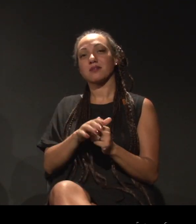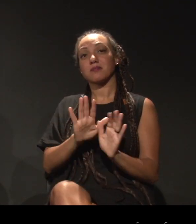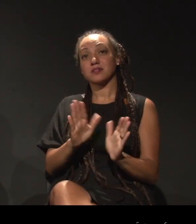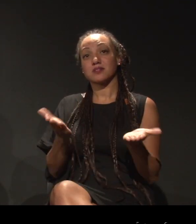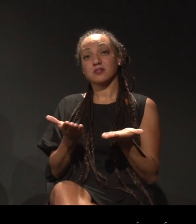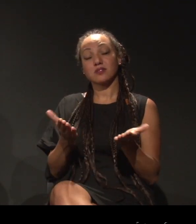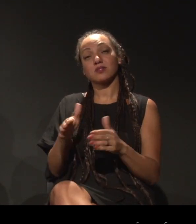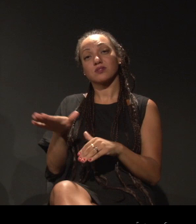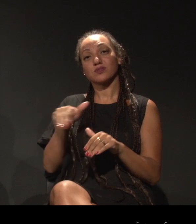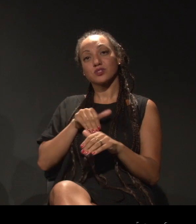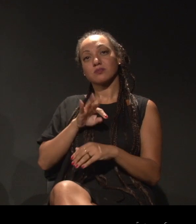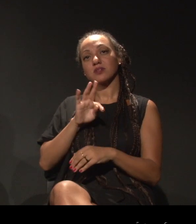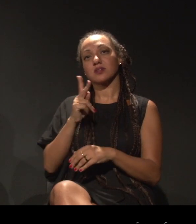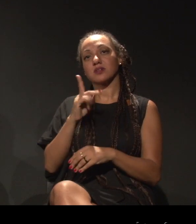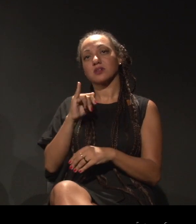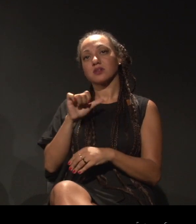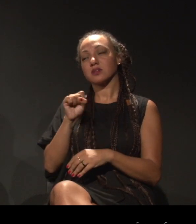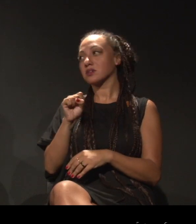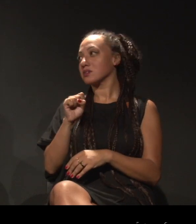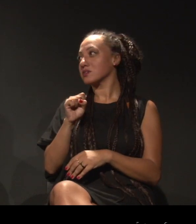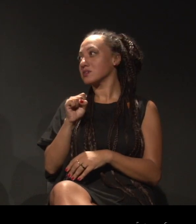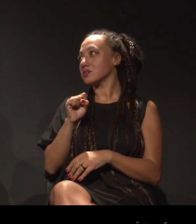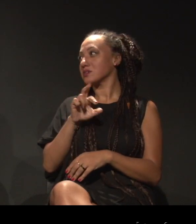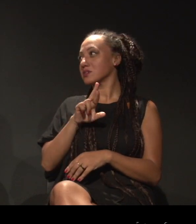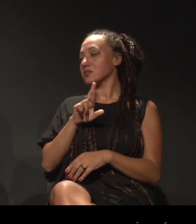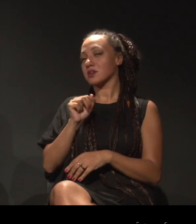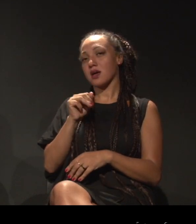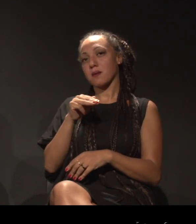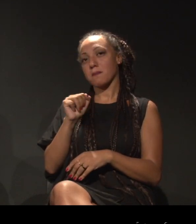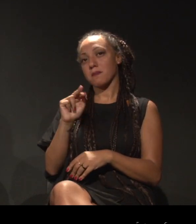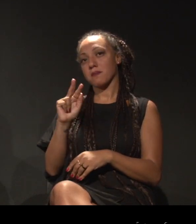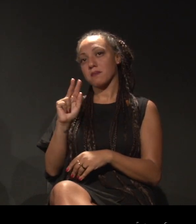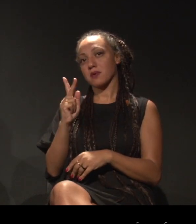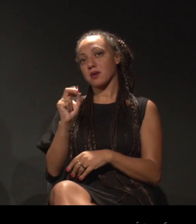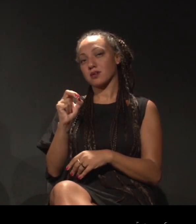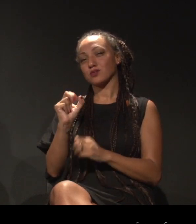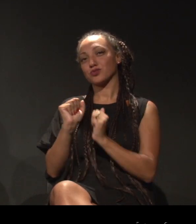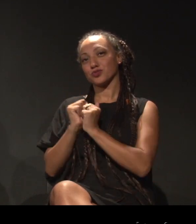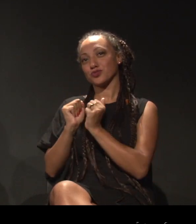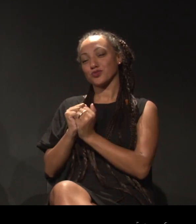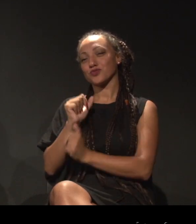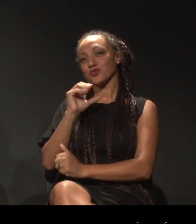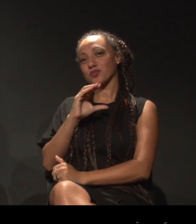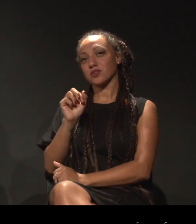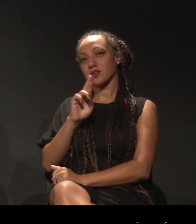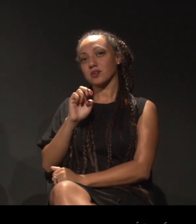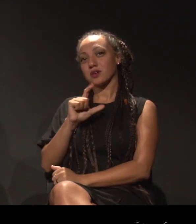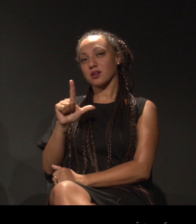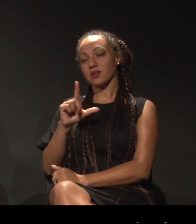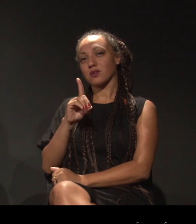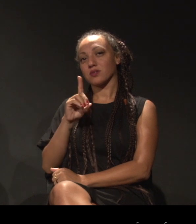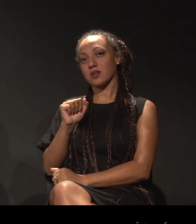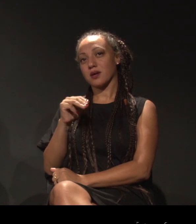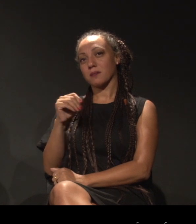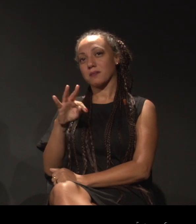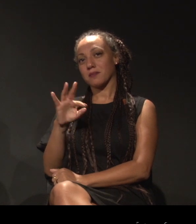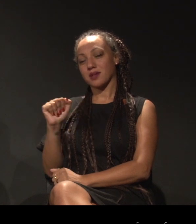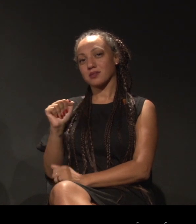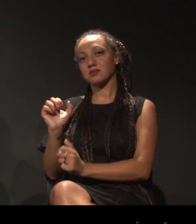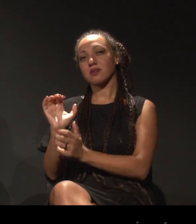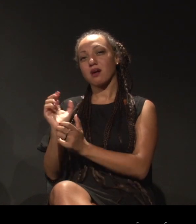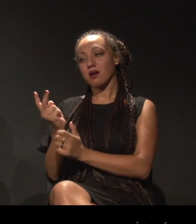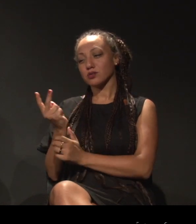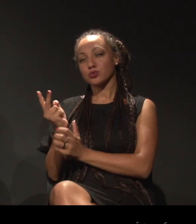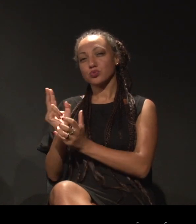chamar aqui a Thaís Cristina Ramalho, que também está junto com a Carol da Mata. Juntas, elas fazem parte do